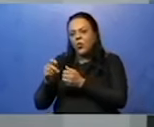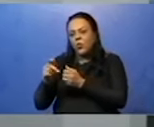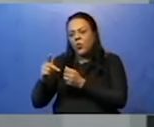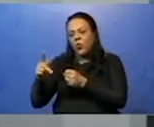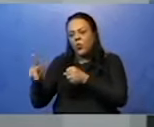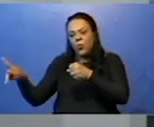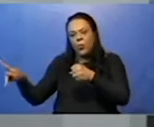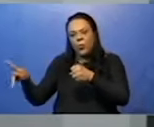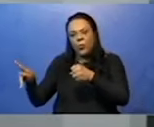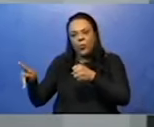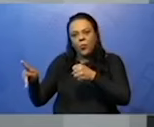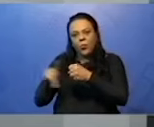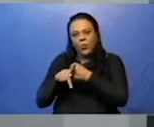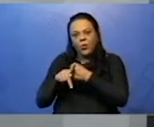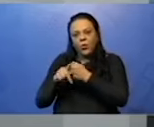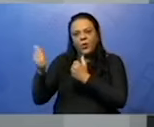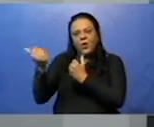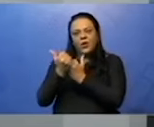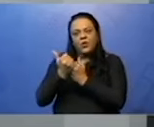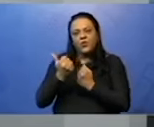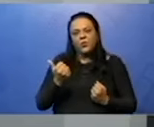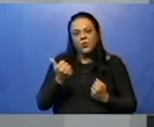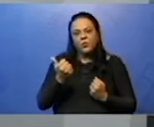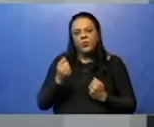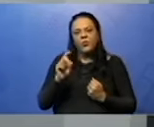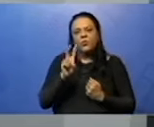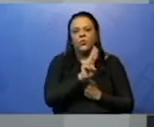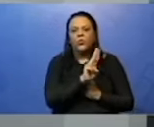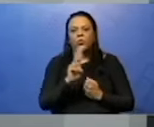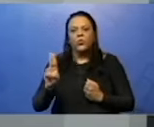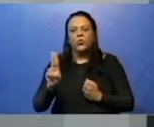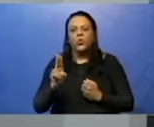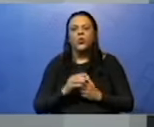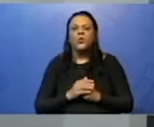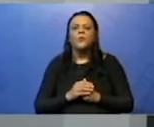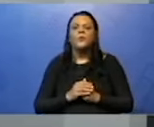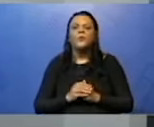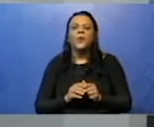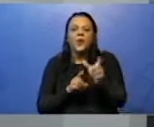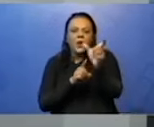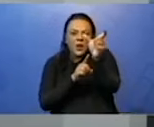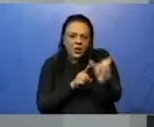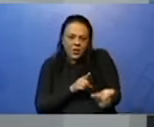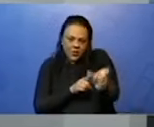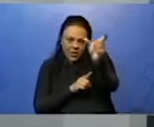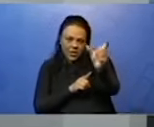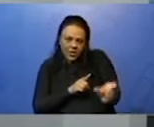Certo? Então, é uma estratégia de evitar a repetição. Basta você fazer um sujeito oculto.